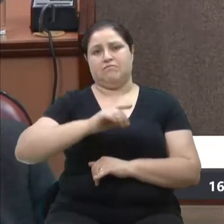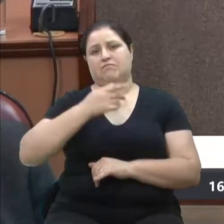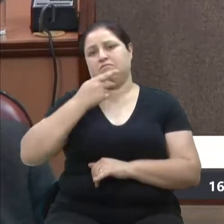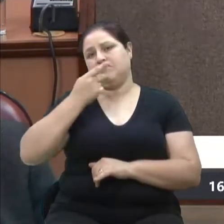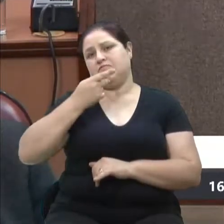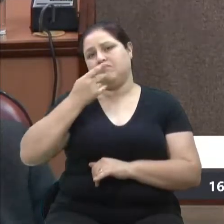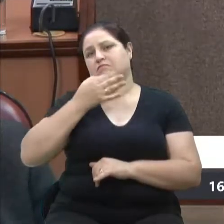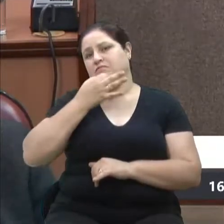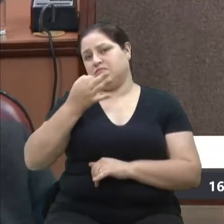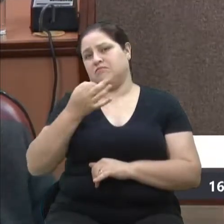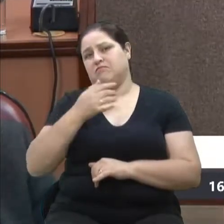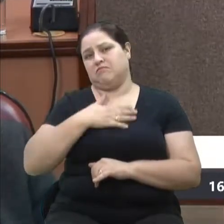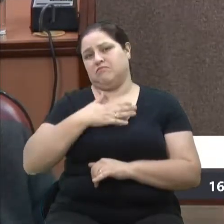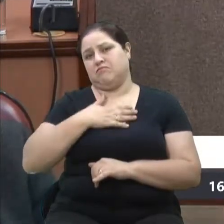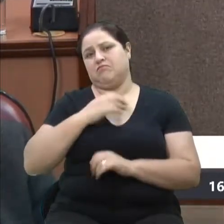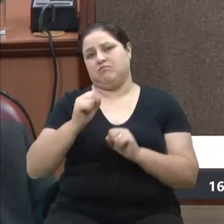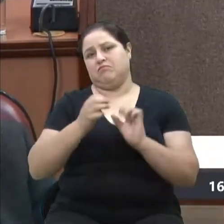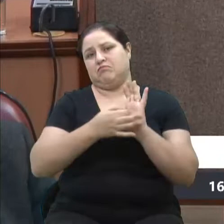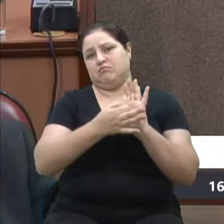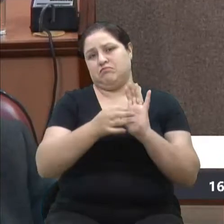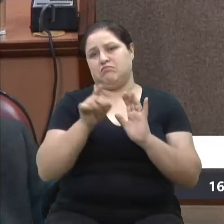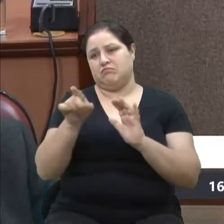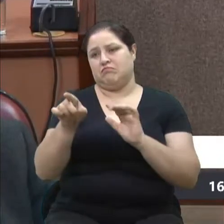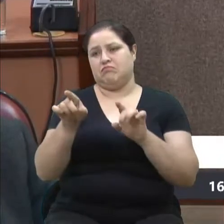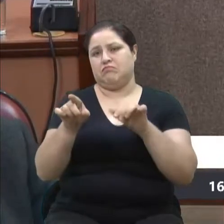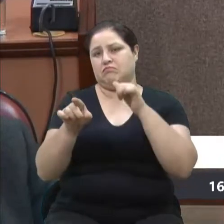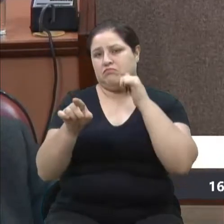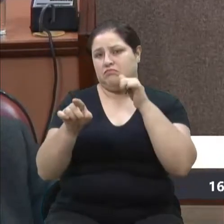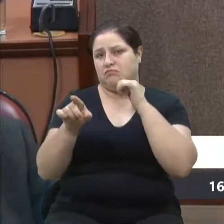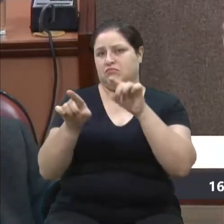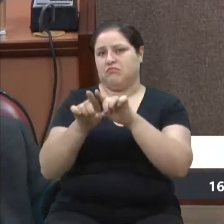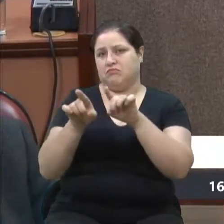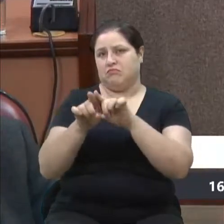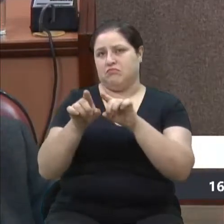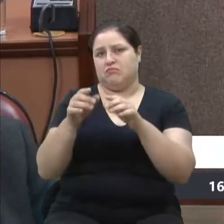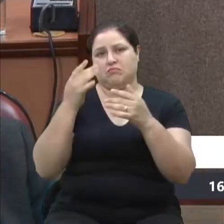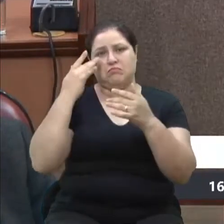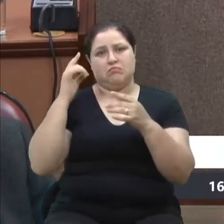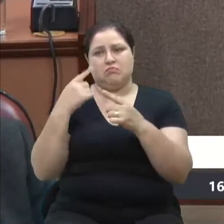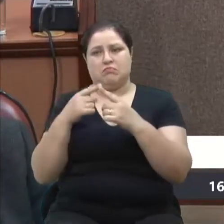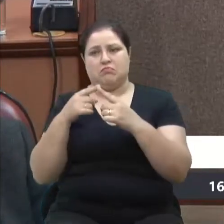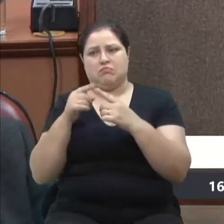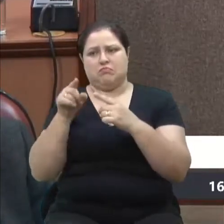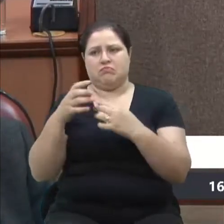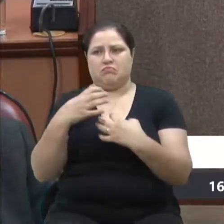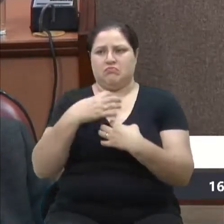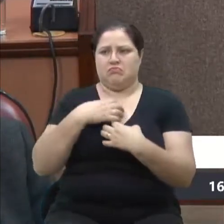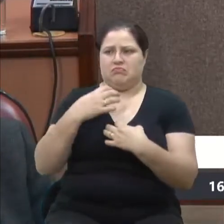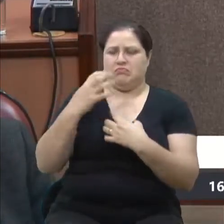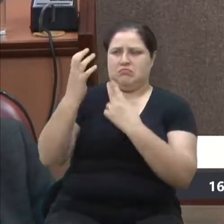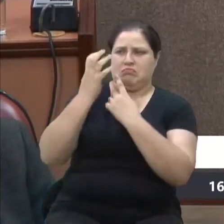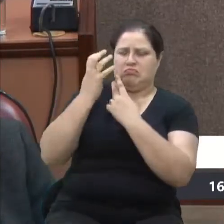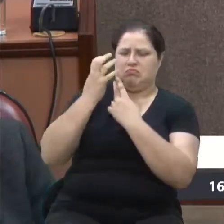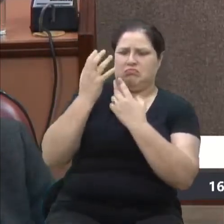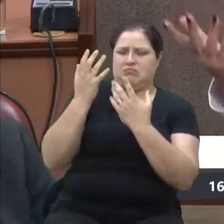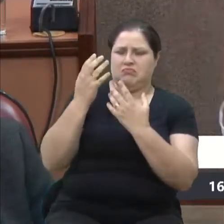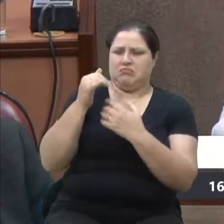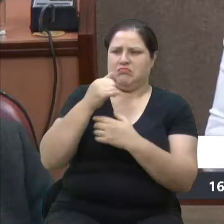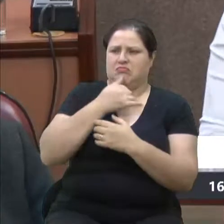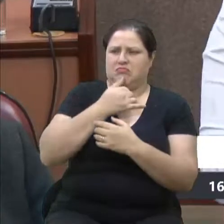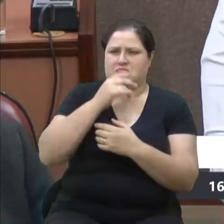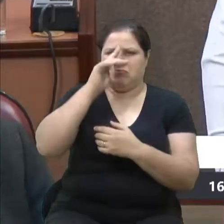tenho o direito de manifestar a minha opinião, o senhor também tem, vereador Marcon, eu não sei porque eu afeto tanto, às vezes, que o senhor fica tão chateado comigo, mas enfim,